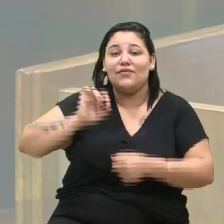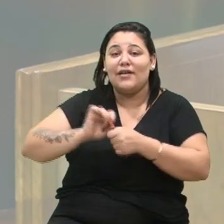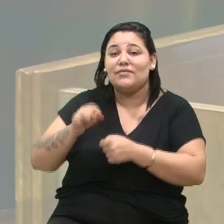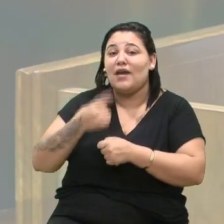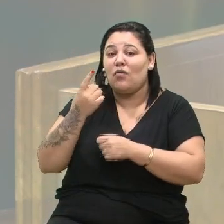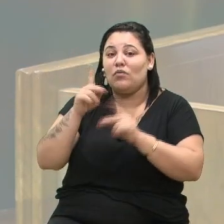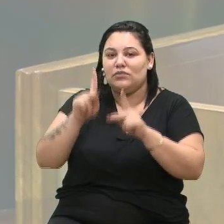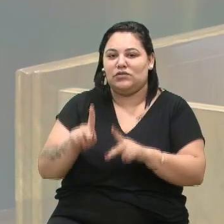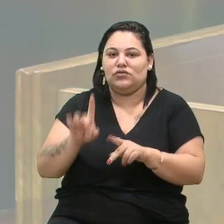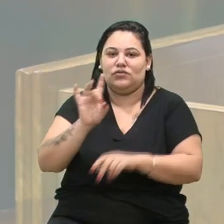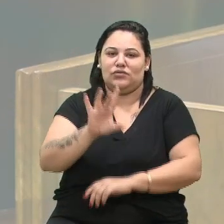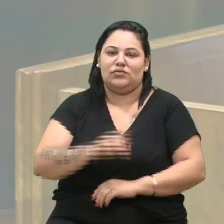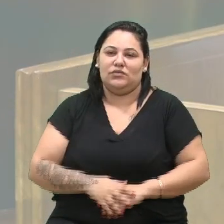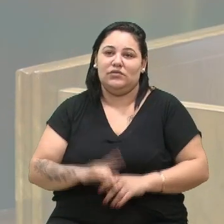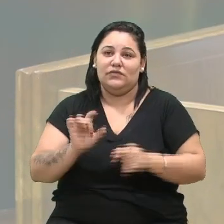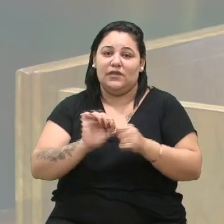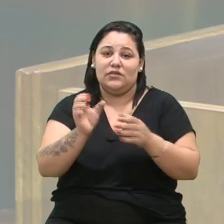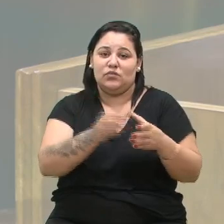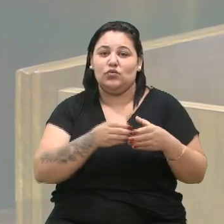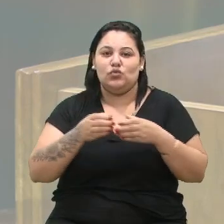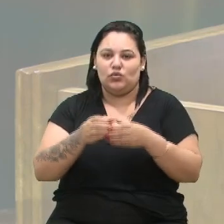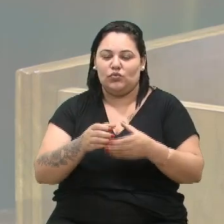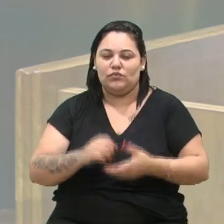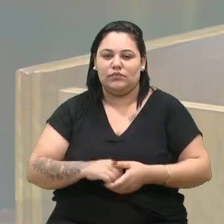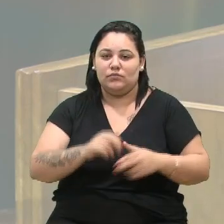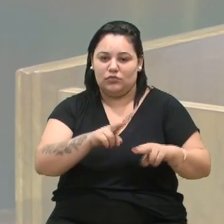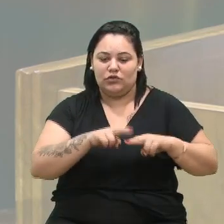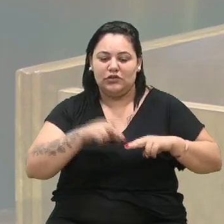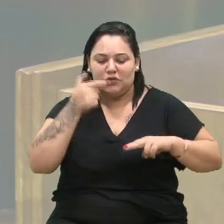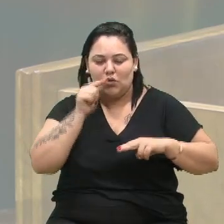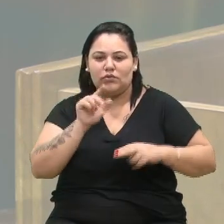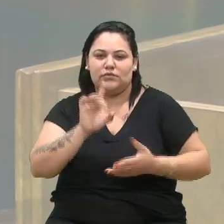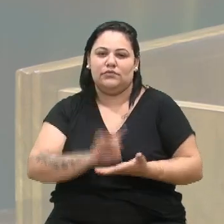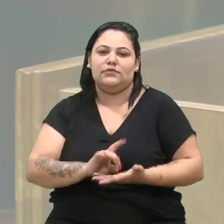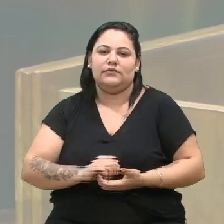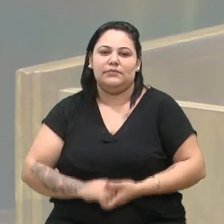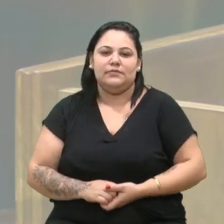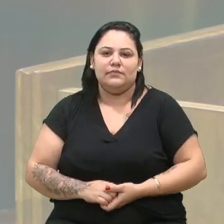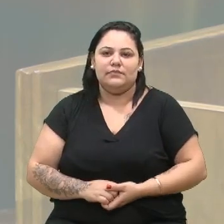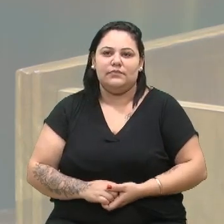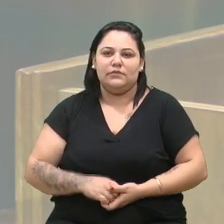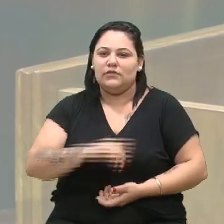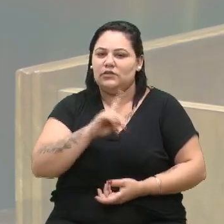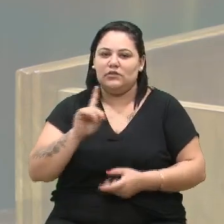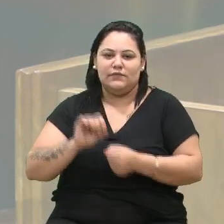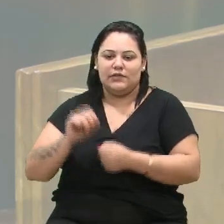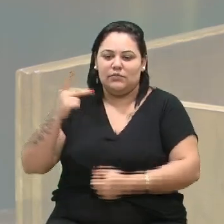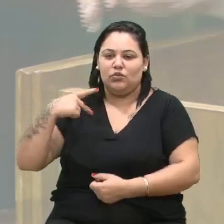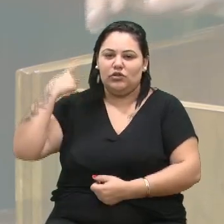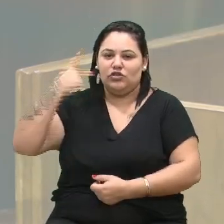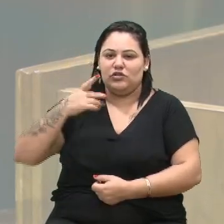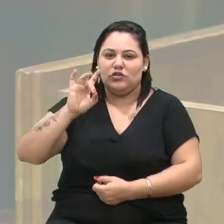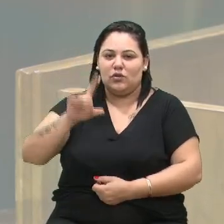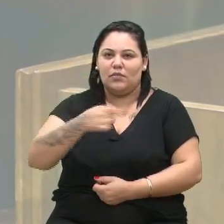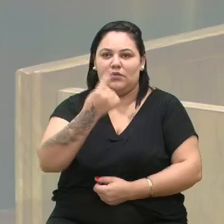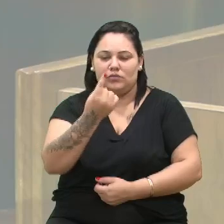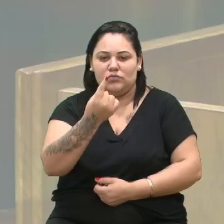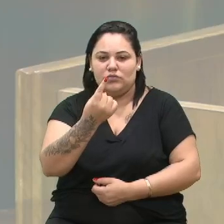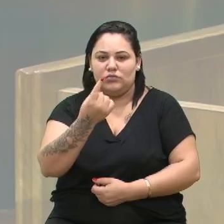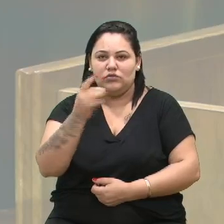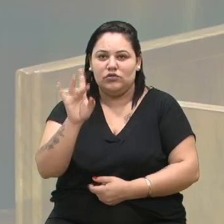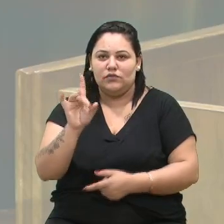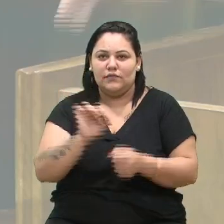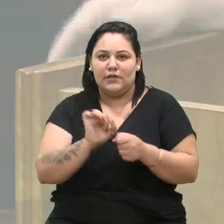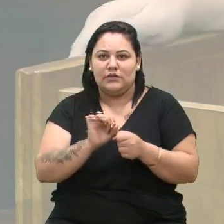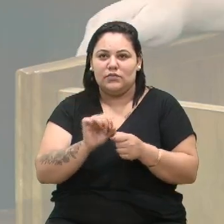Política se faz para o coletivo. Por isso que dá certo. Não se faz política somente para um. Se faz para o